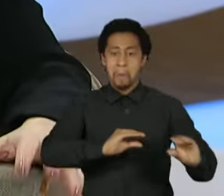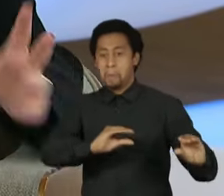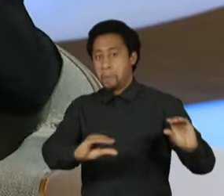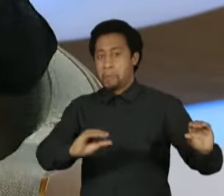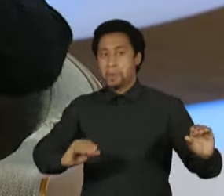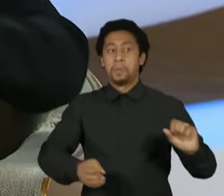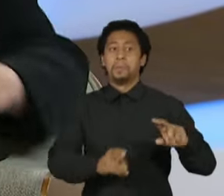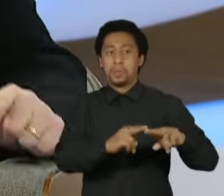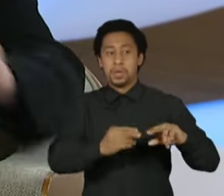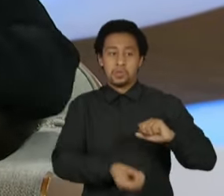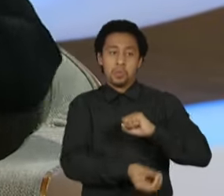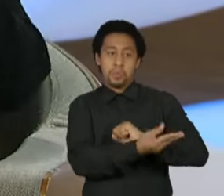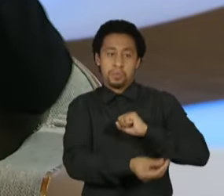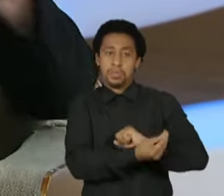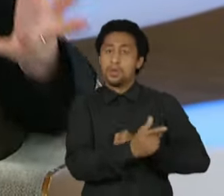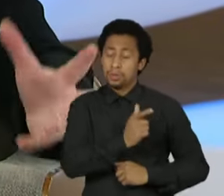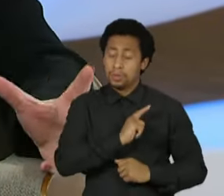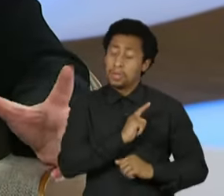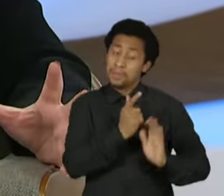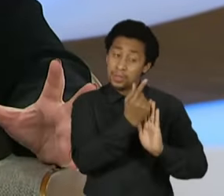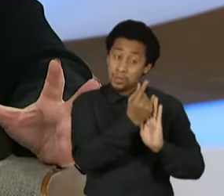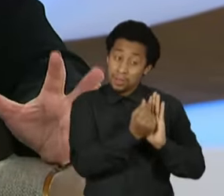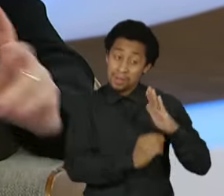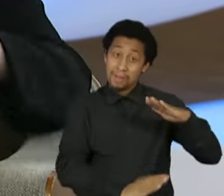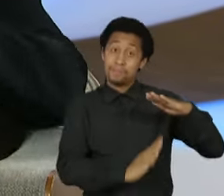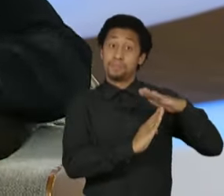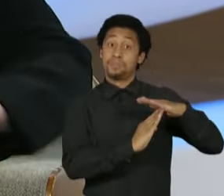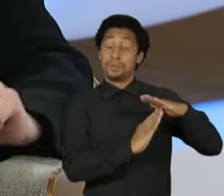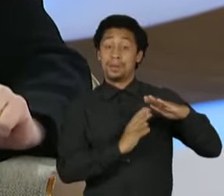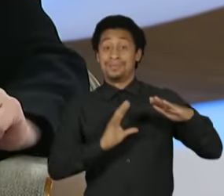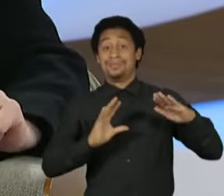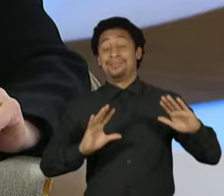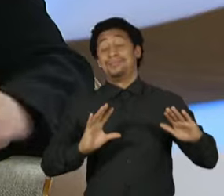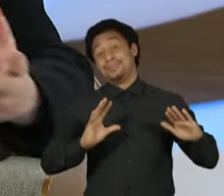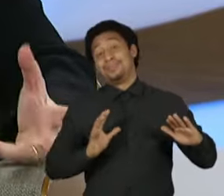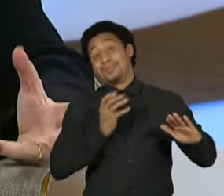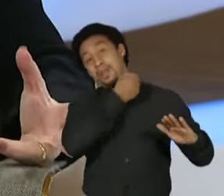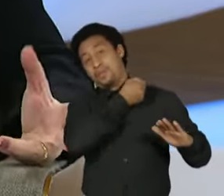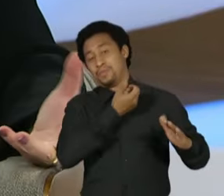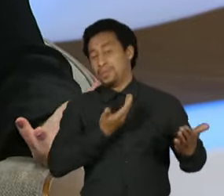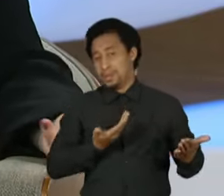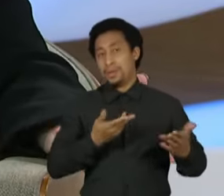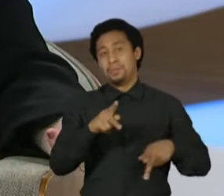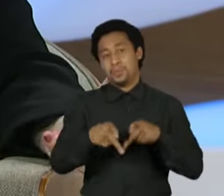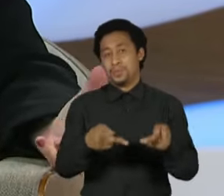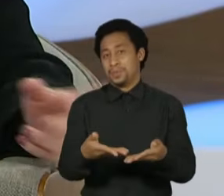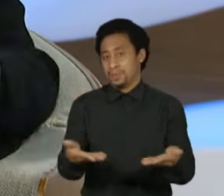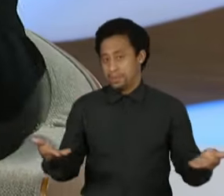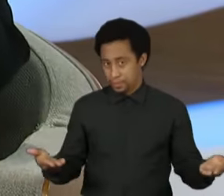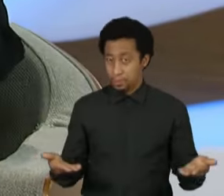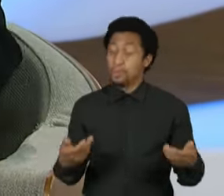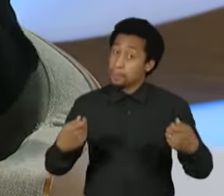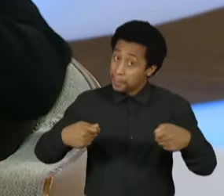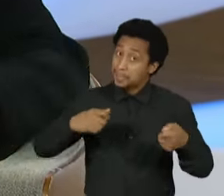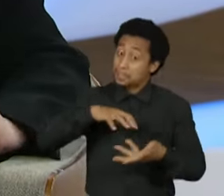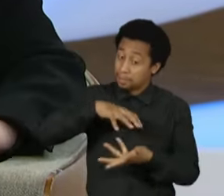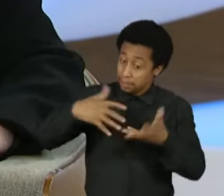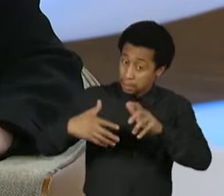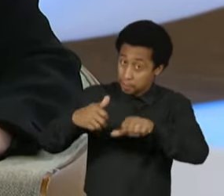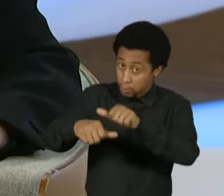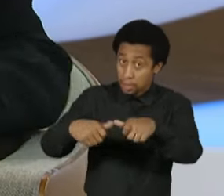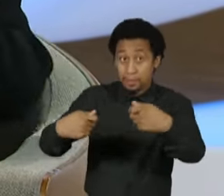corrupção, mas o teto de gasto hoje é a única tábua de salvação que a gente ainda tem. Precisa ser reformulado? Provavelmente. Mas,